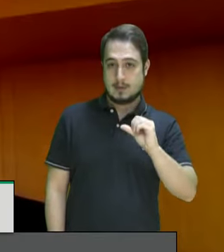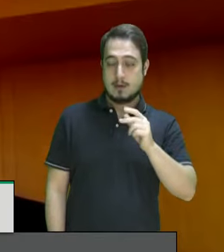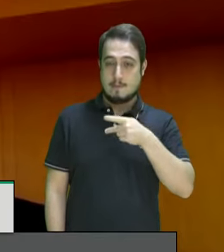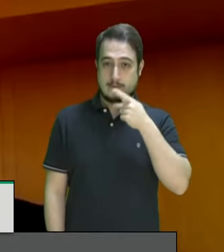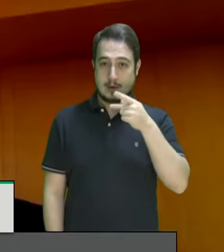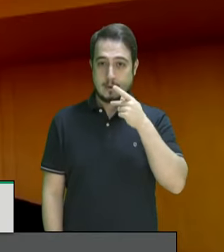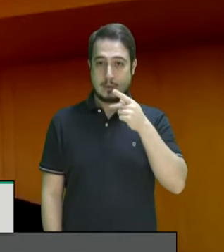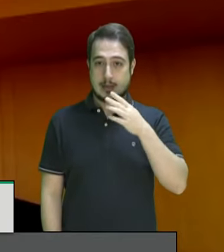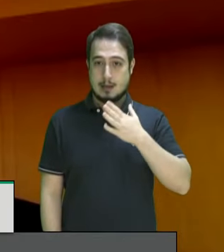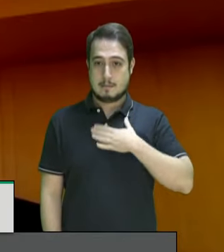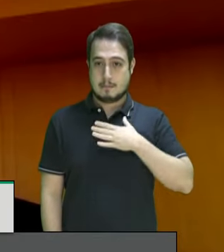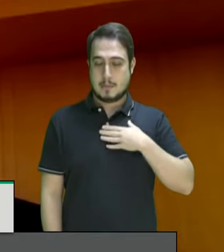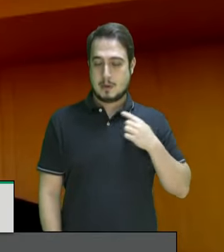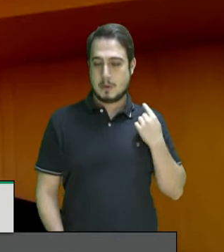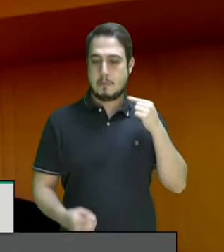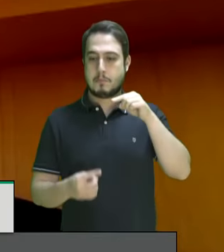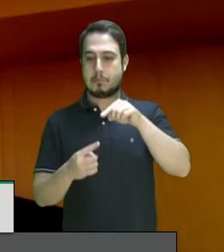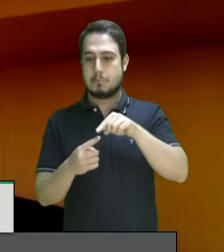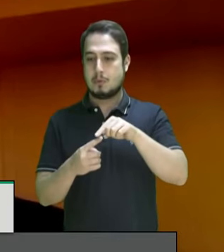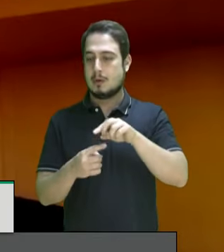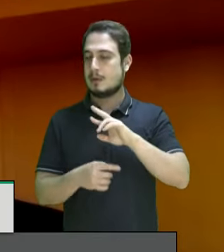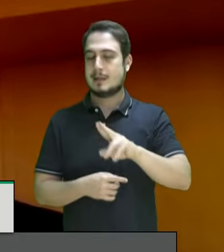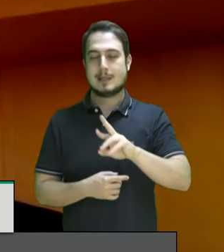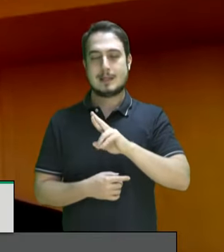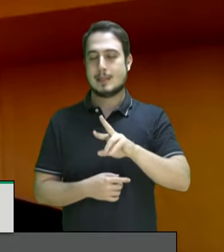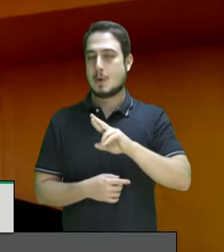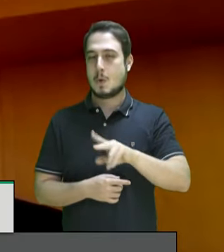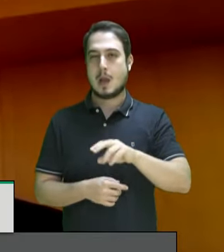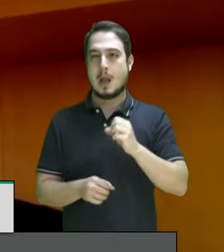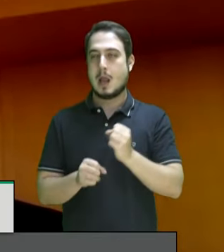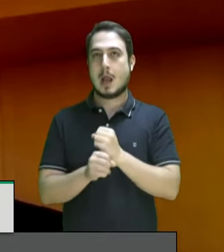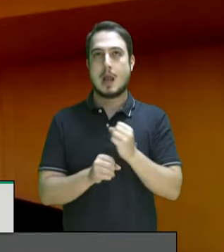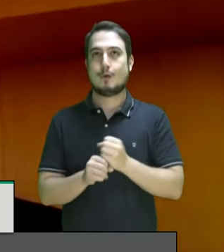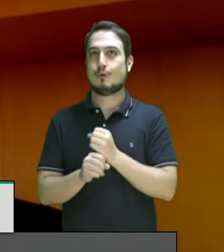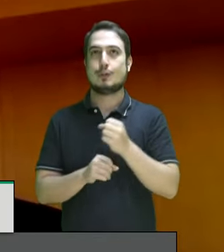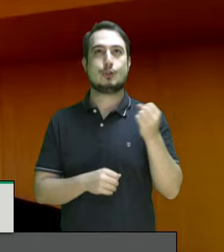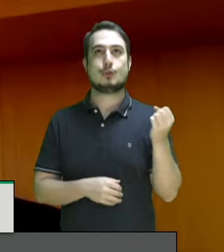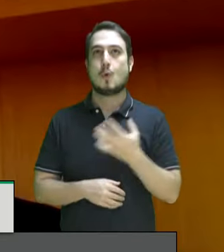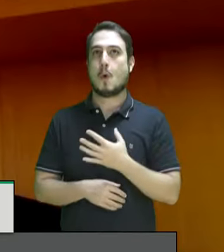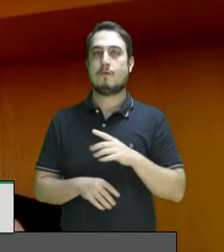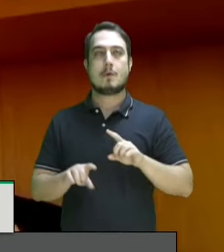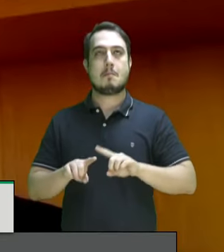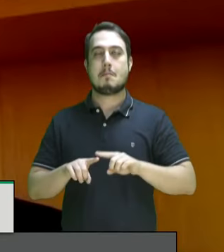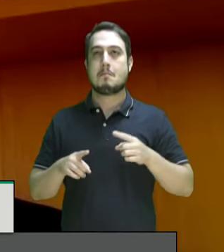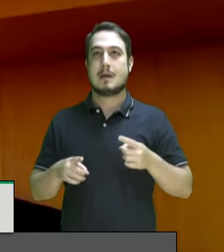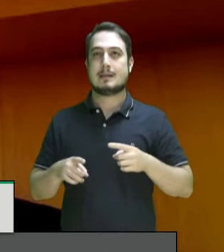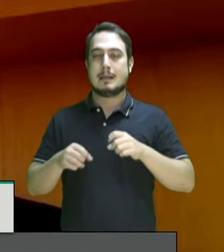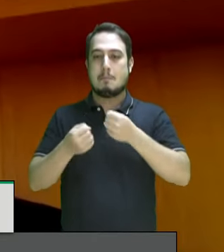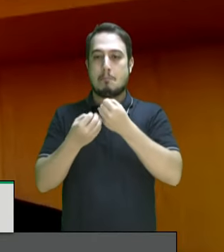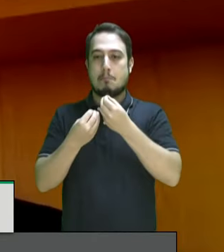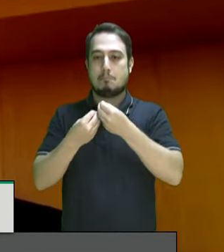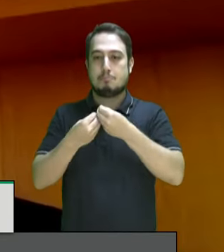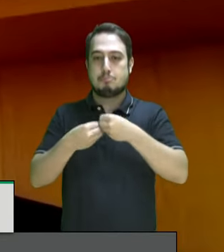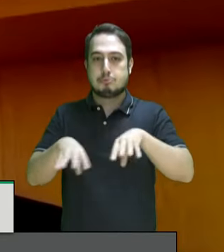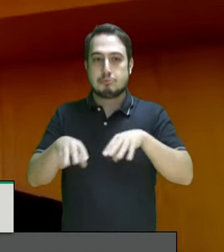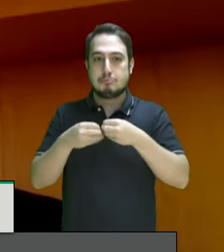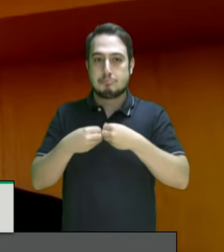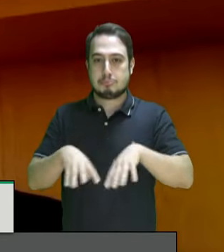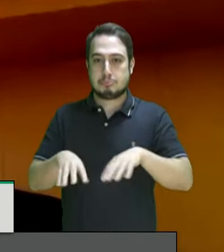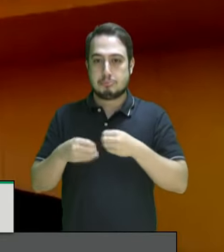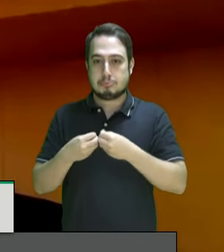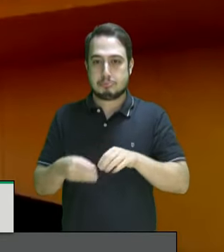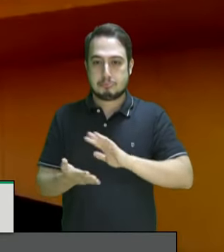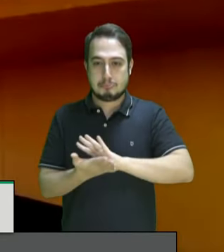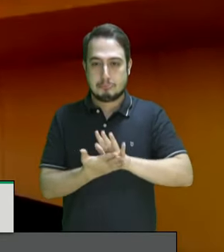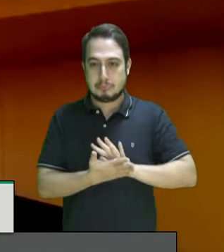missão dele à frente da presidência não era construir algo novo mas era destruir era desconstruir o que